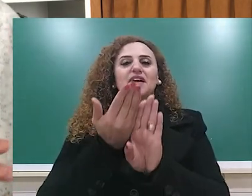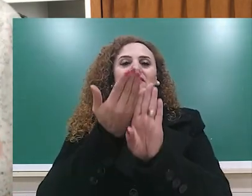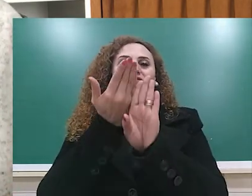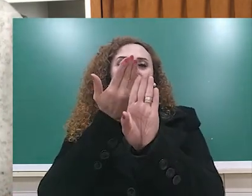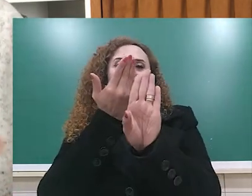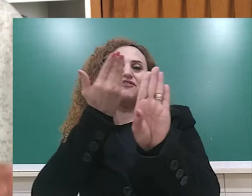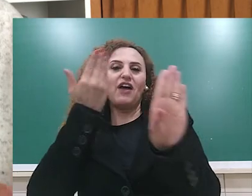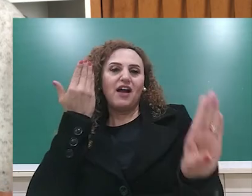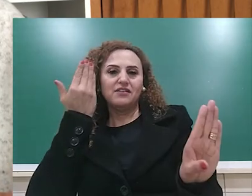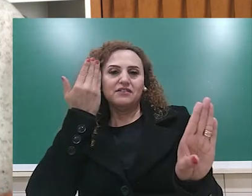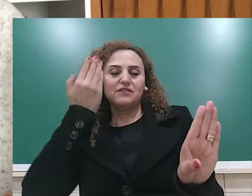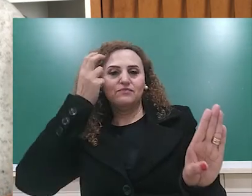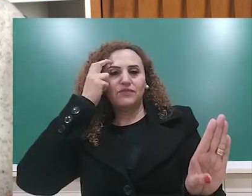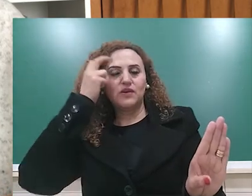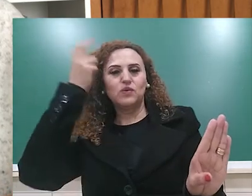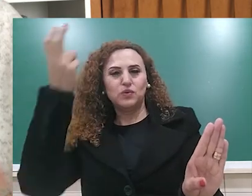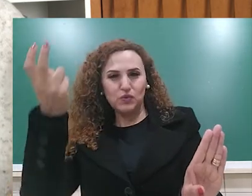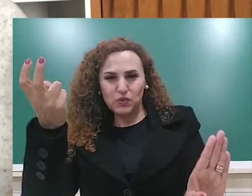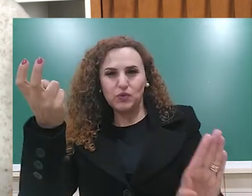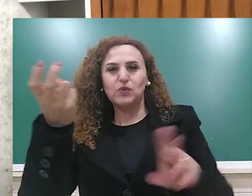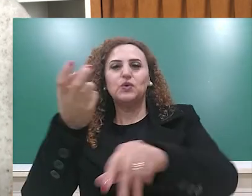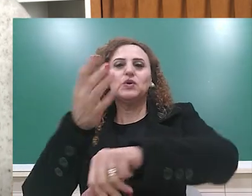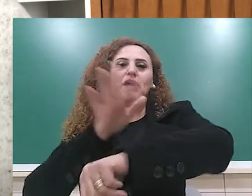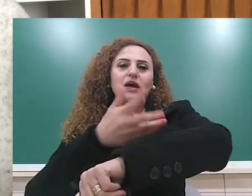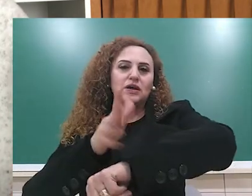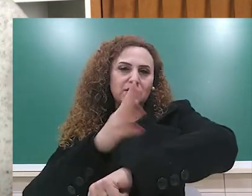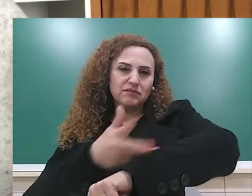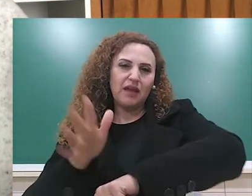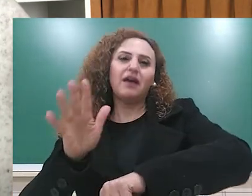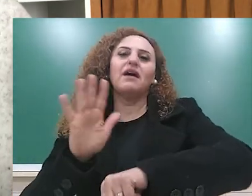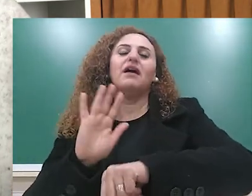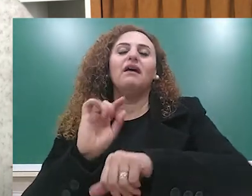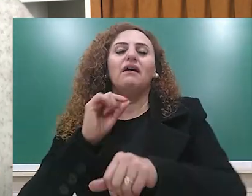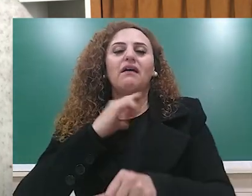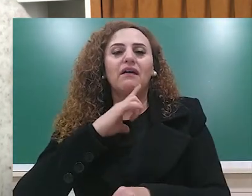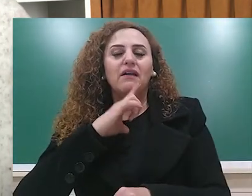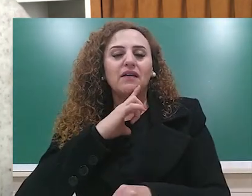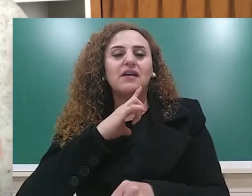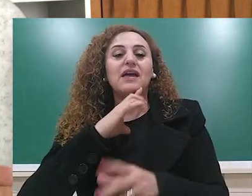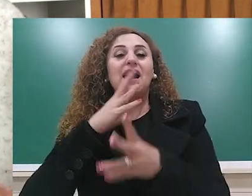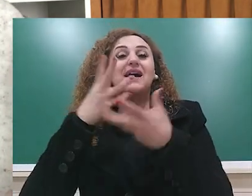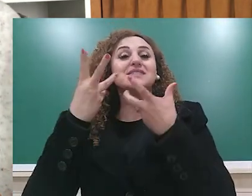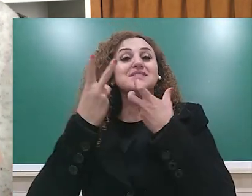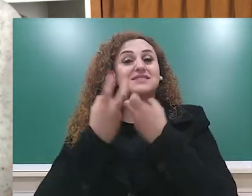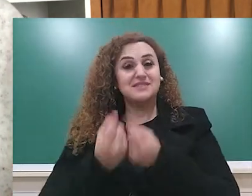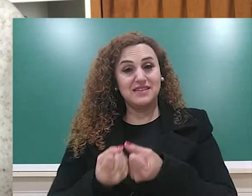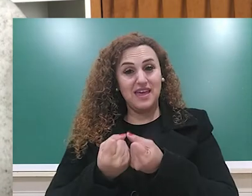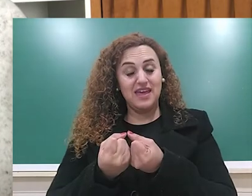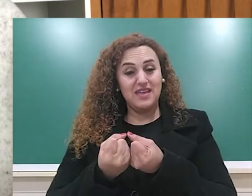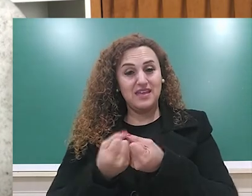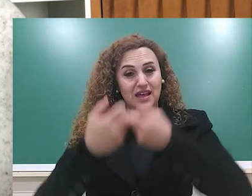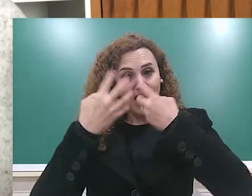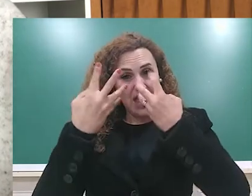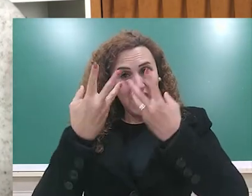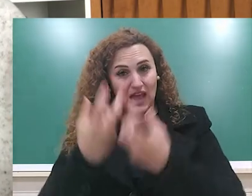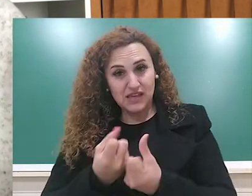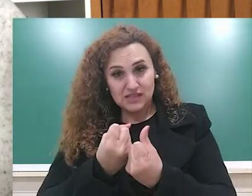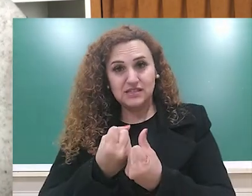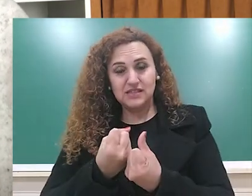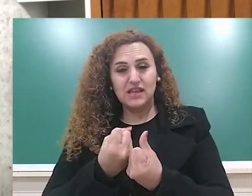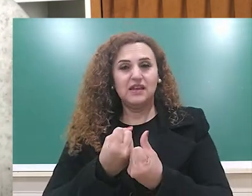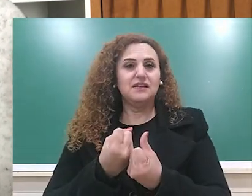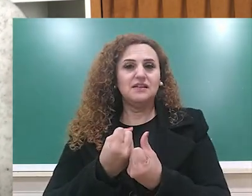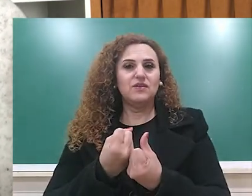crenças que são tradicionais do seu povo, e incorporam, como certas, né, como adequadas, as